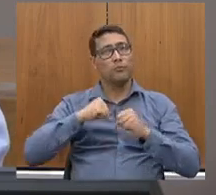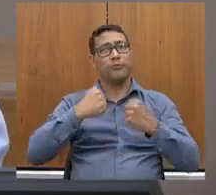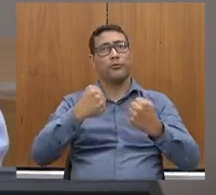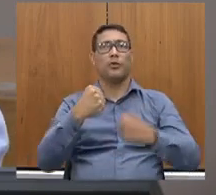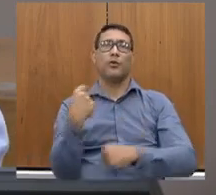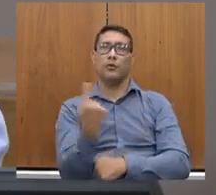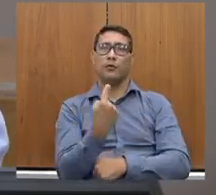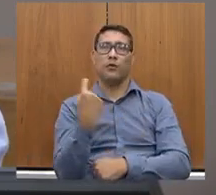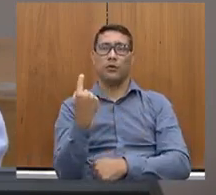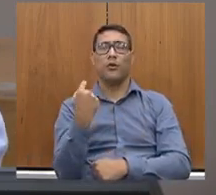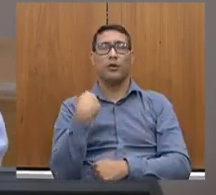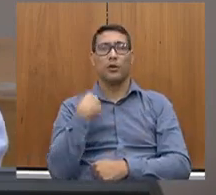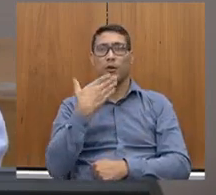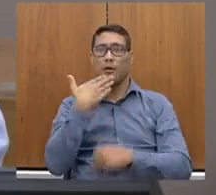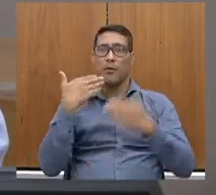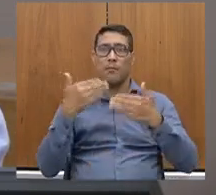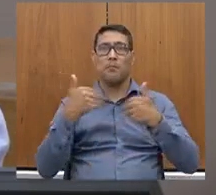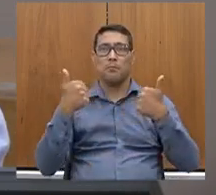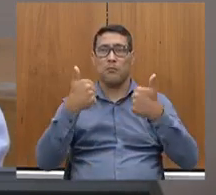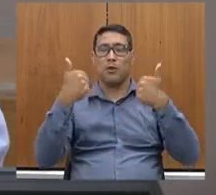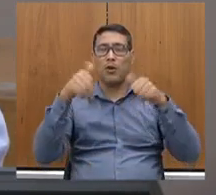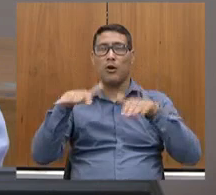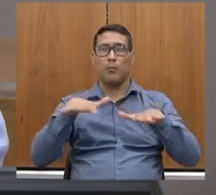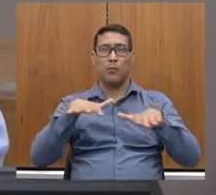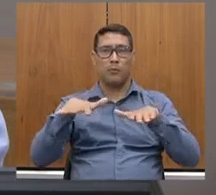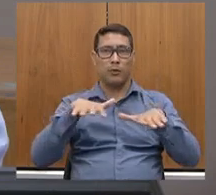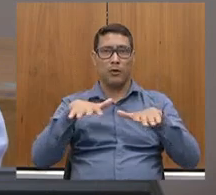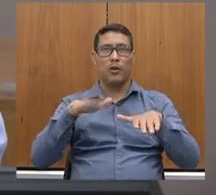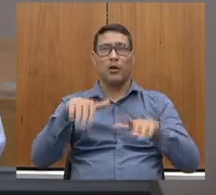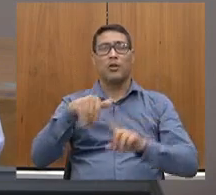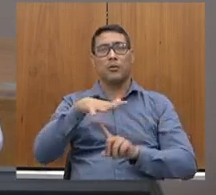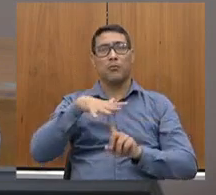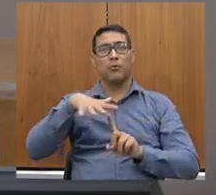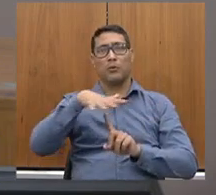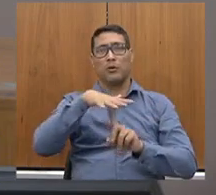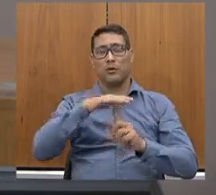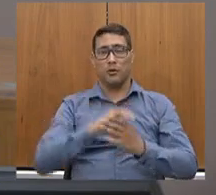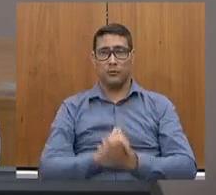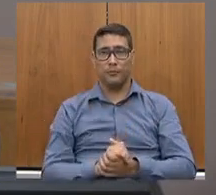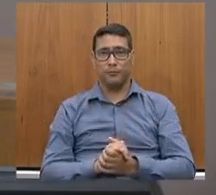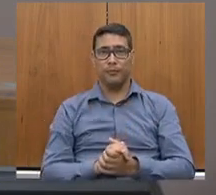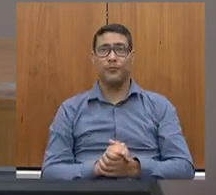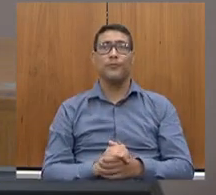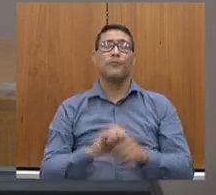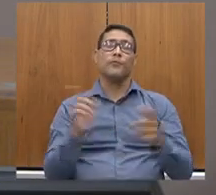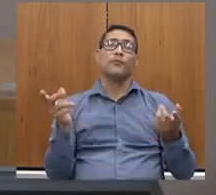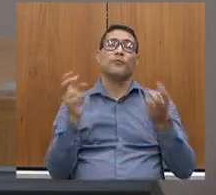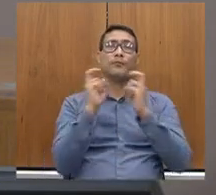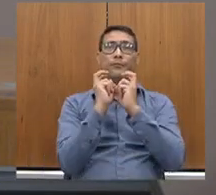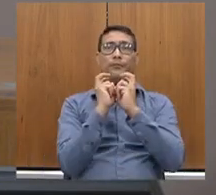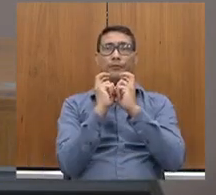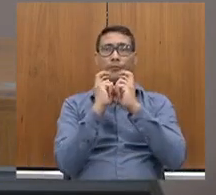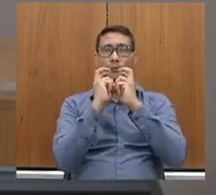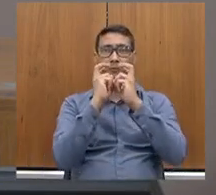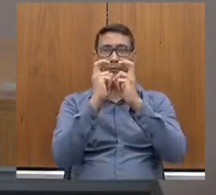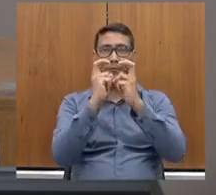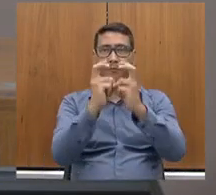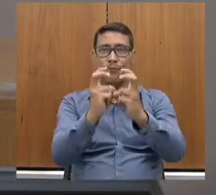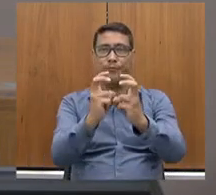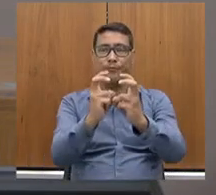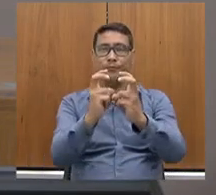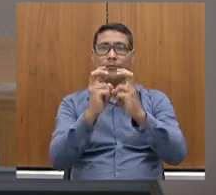garantir maior mobilidade à população. O metrô é mais uma